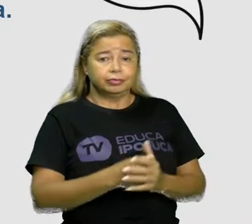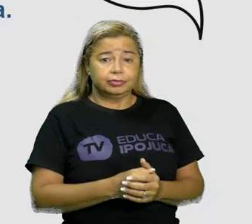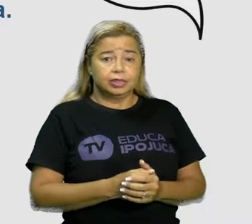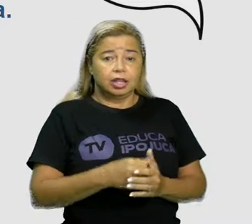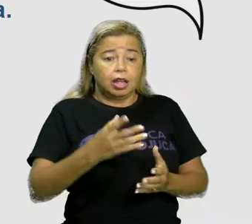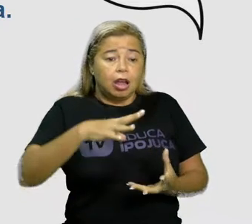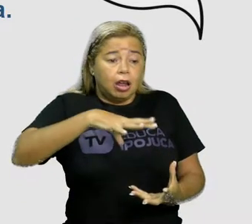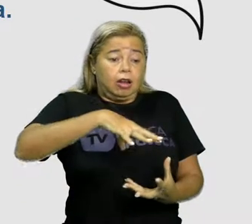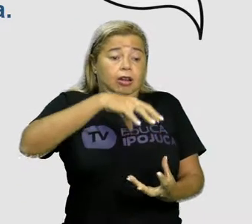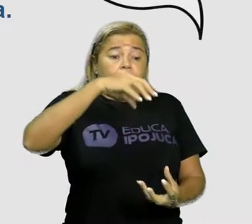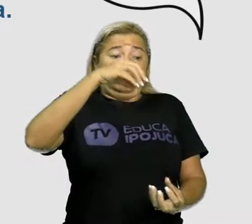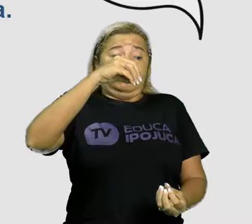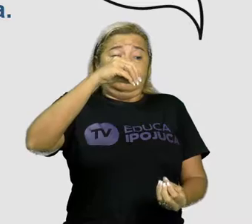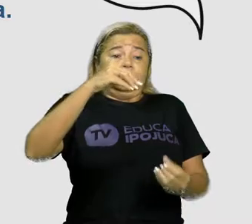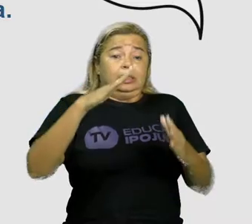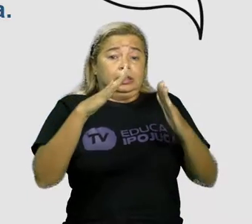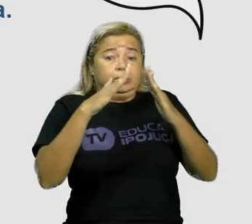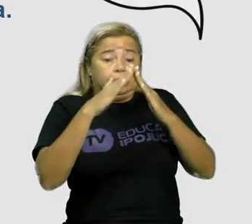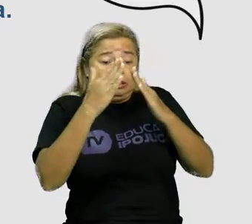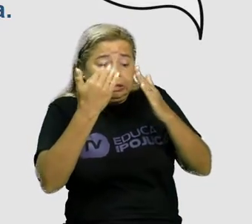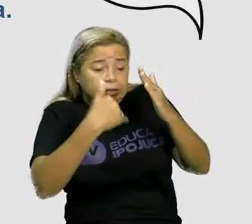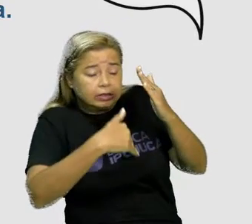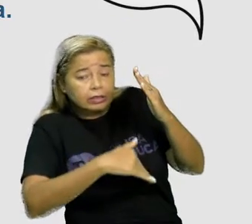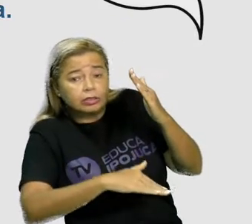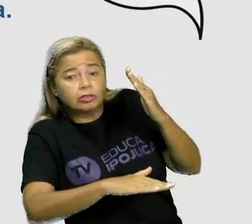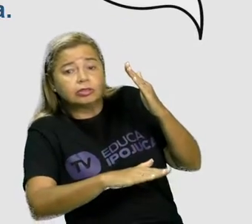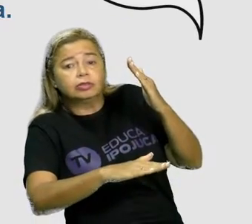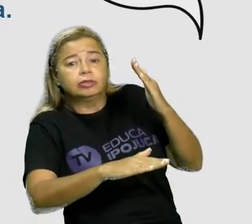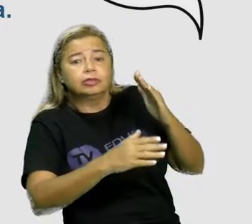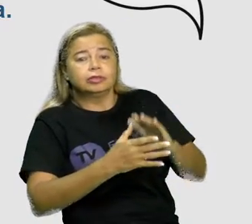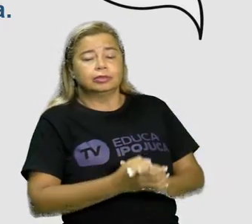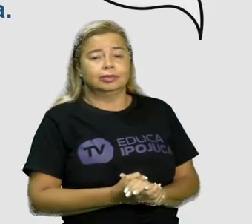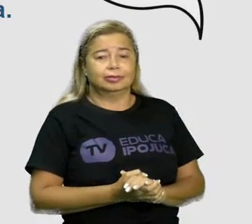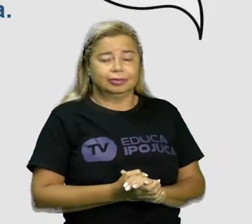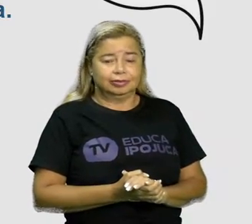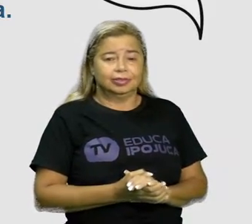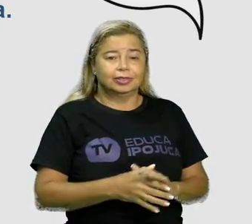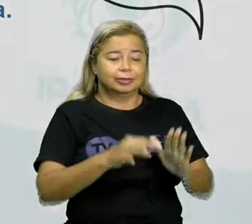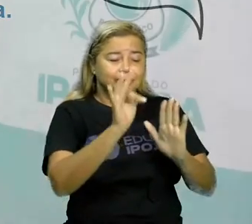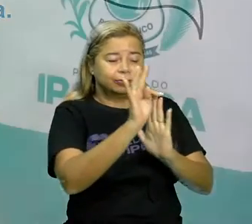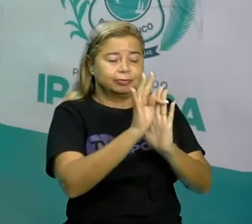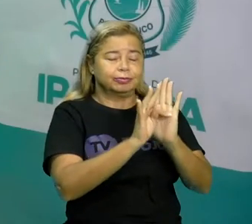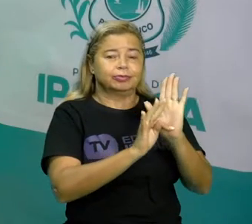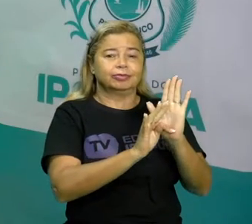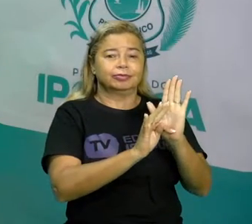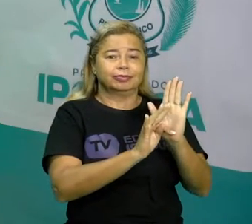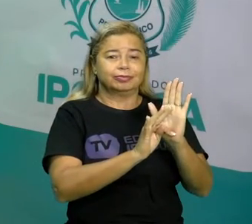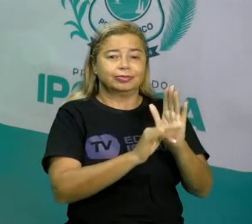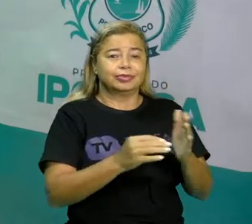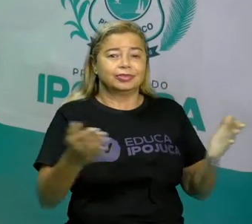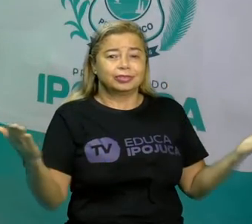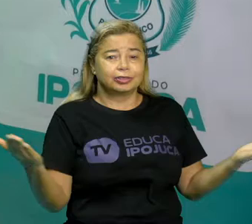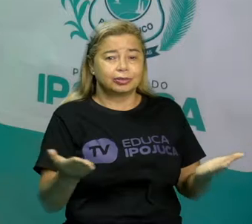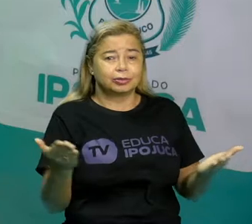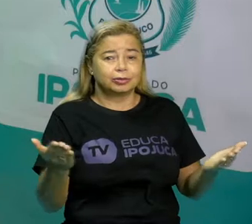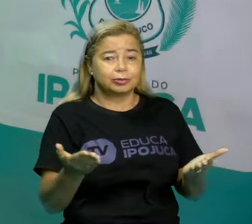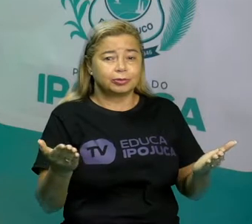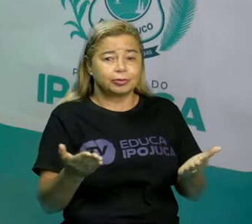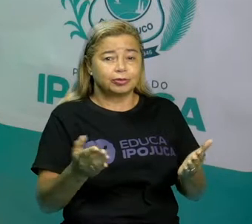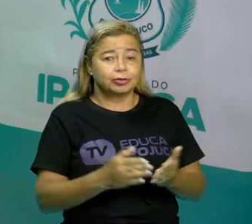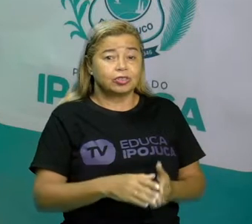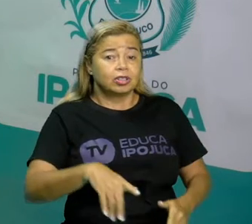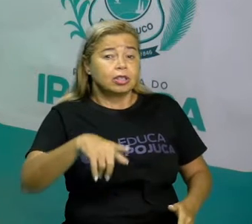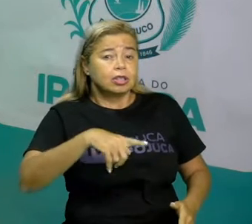fantasma no porão. O nosso texto de hoje, veja como nós estamos, tem